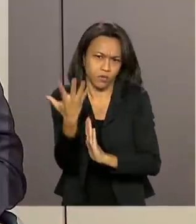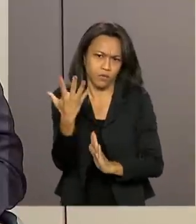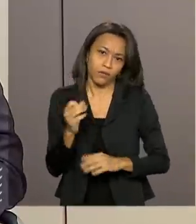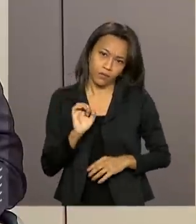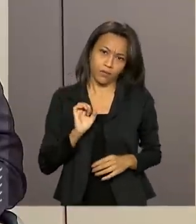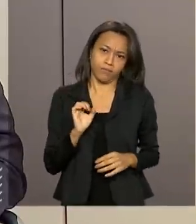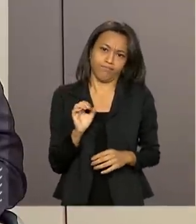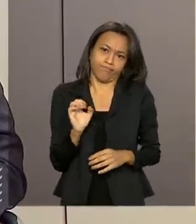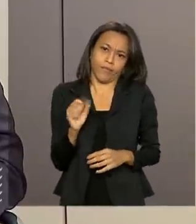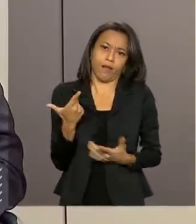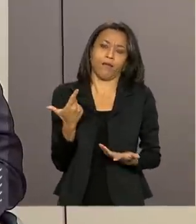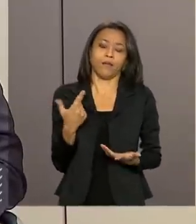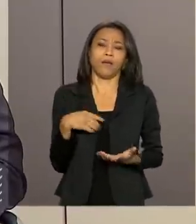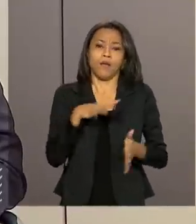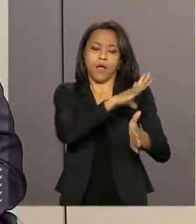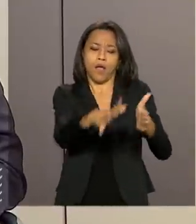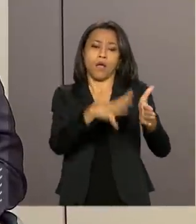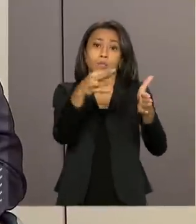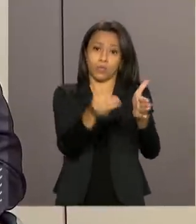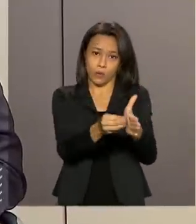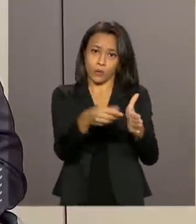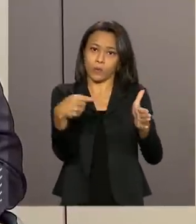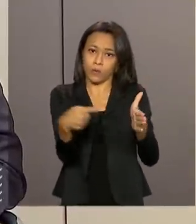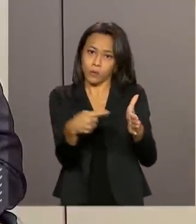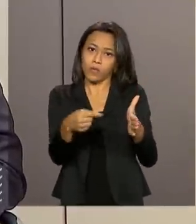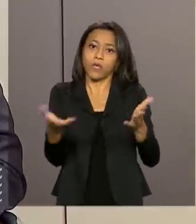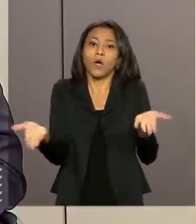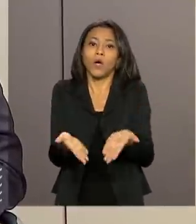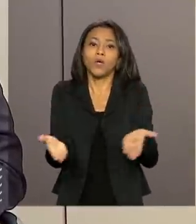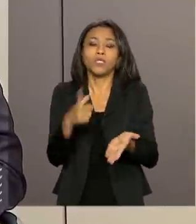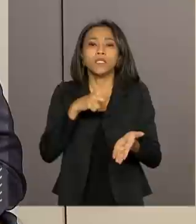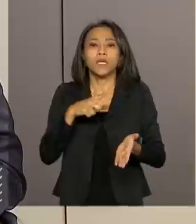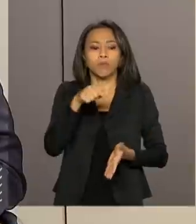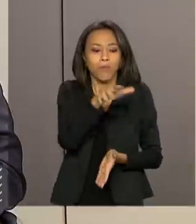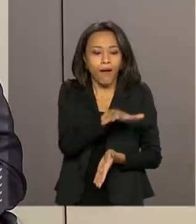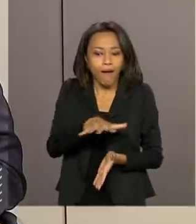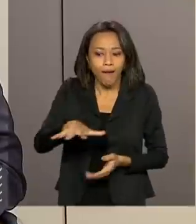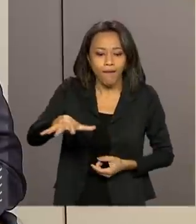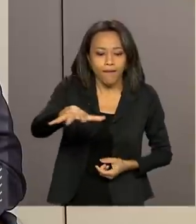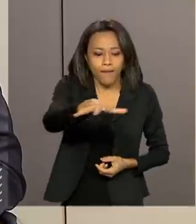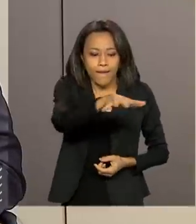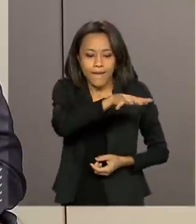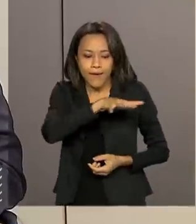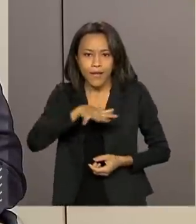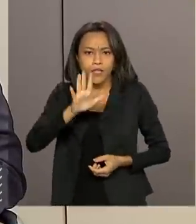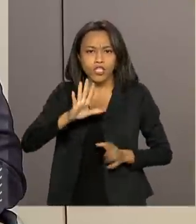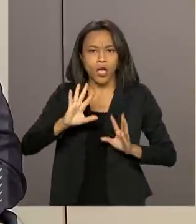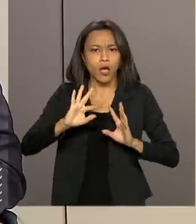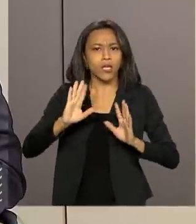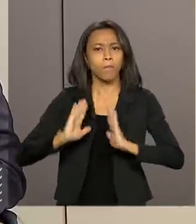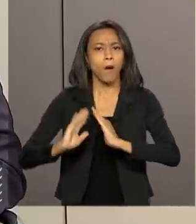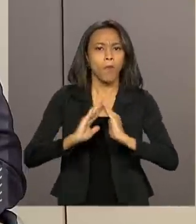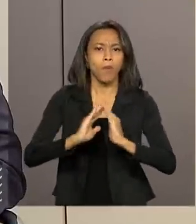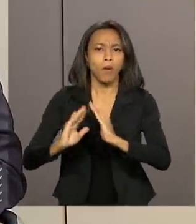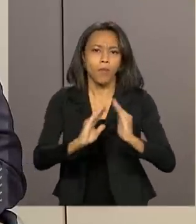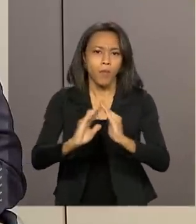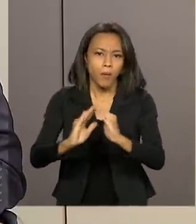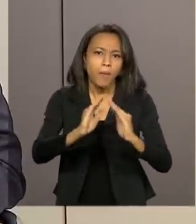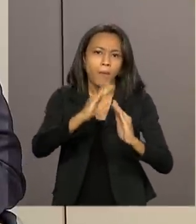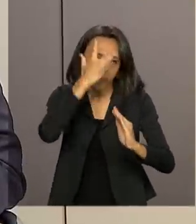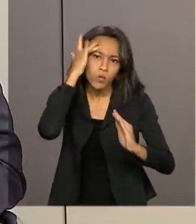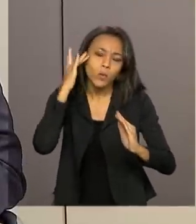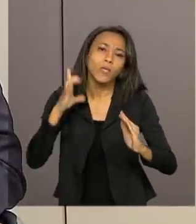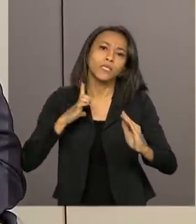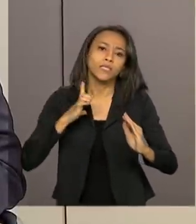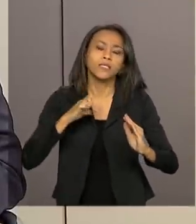é óbvio que a Amazônia, ela já tem hoje uma área que nós podemos dizer humanizada, antropizada, que